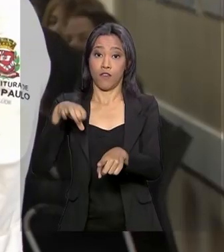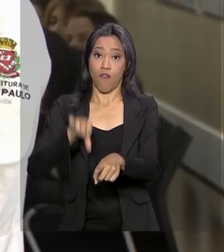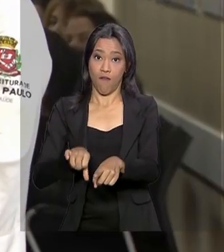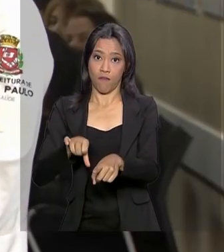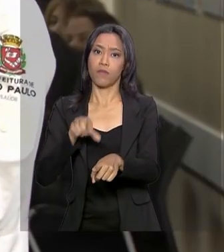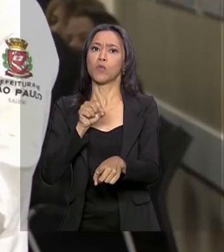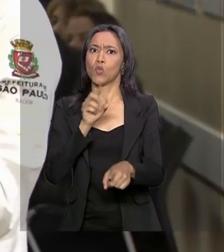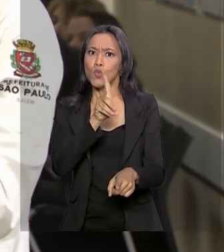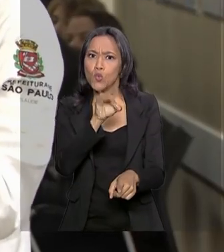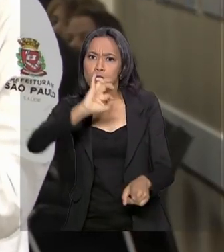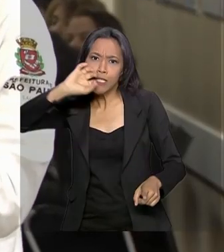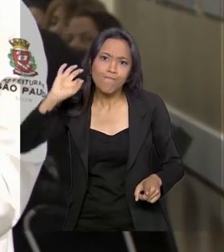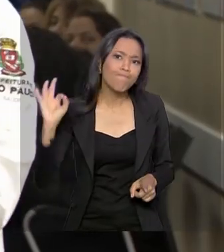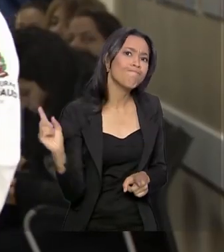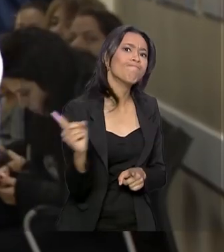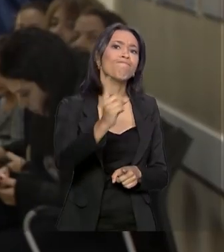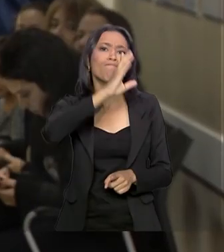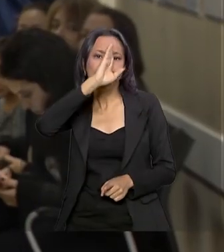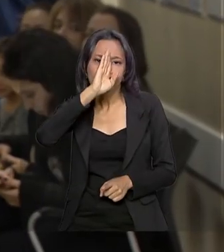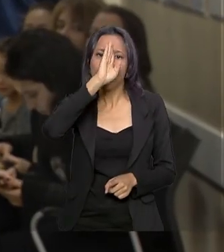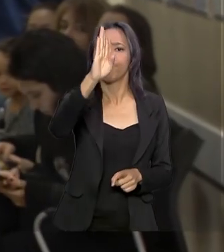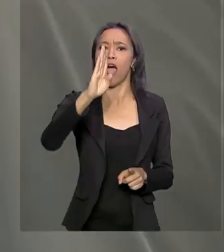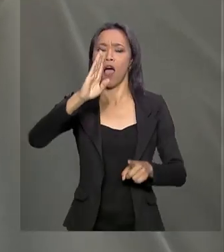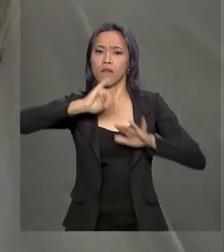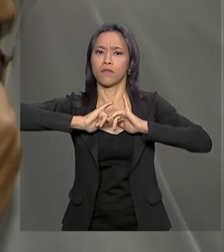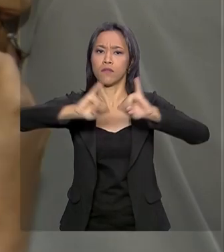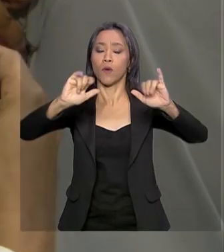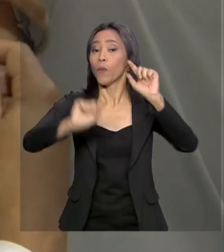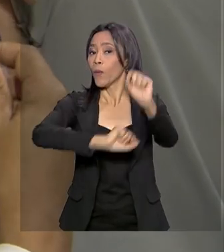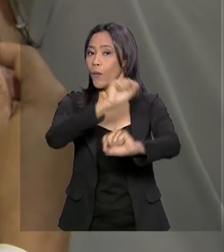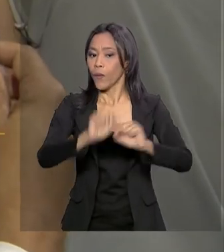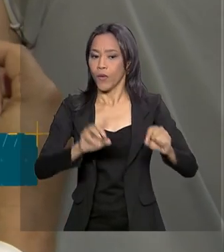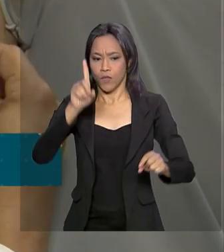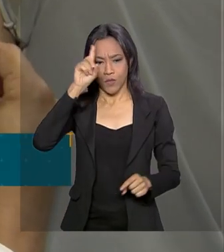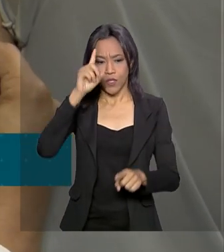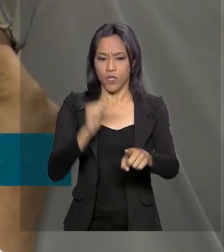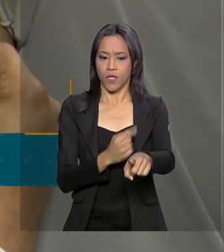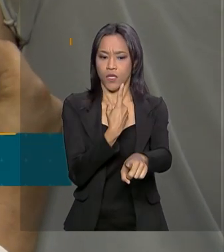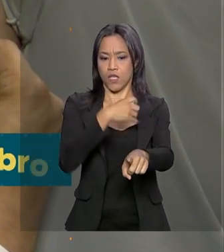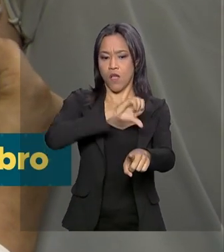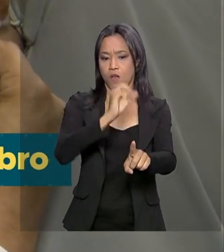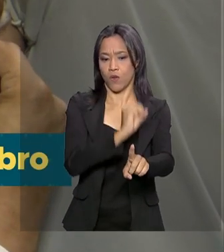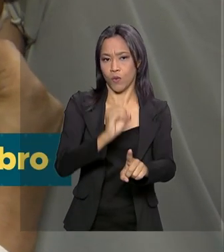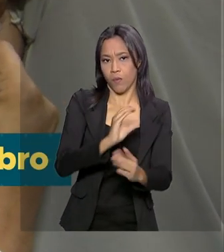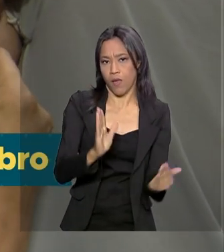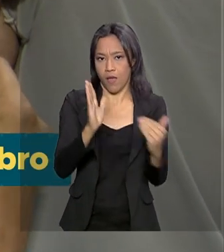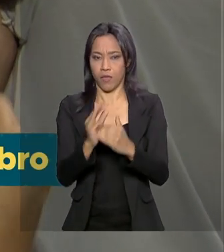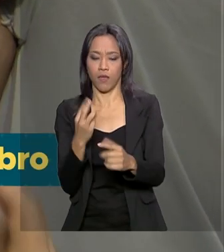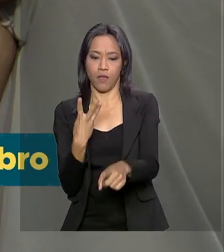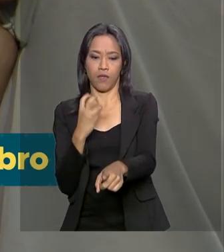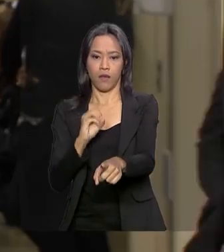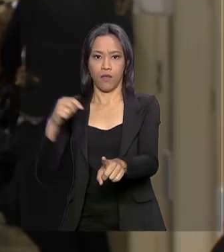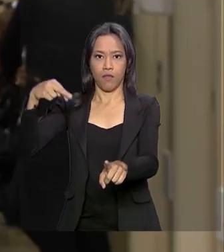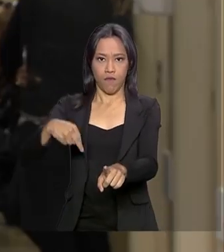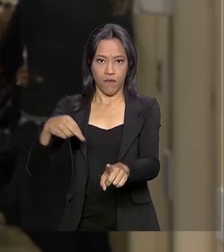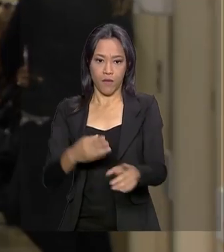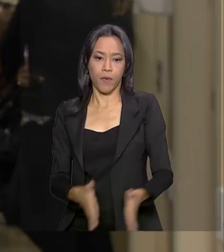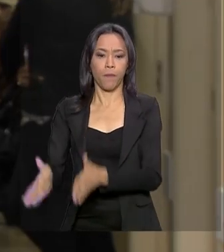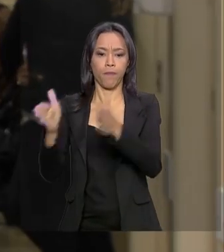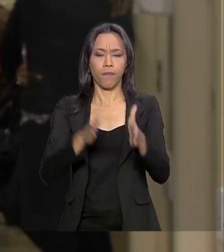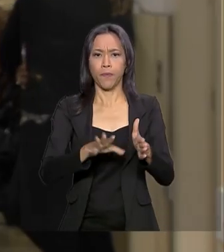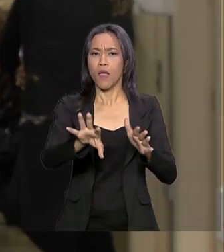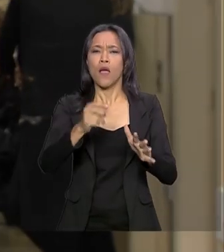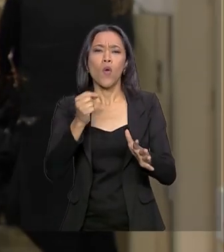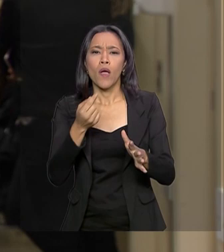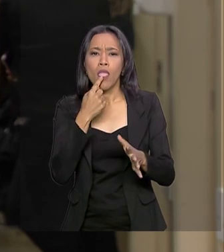O dia D, dia de mobilização nacional, acontece nos dias 19 de outubro e 30 de novembro. Transmitido